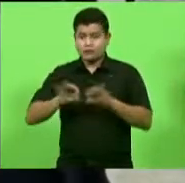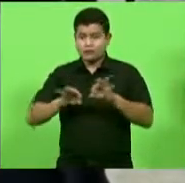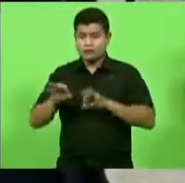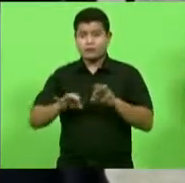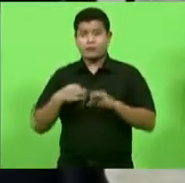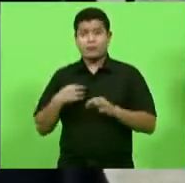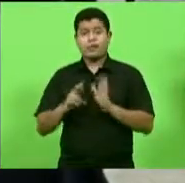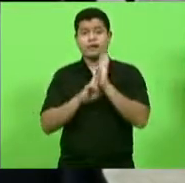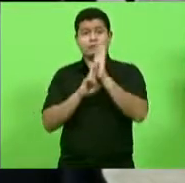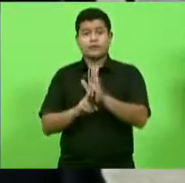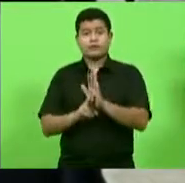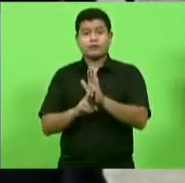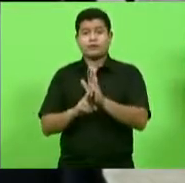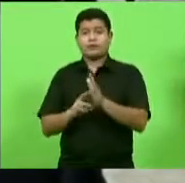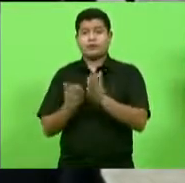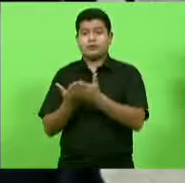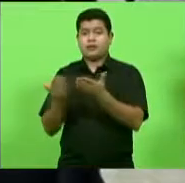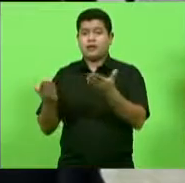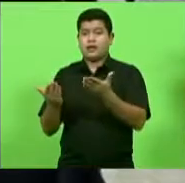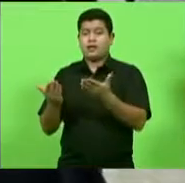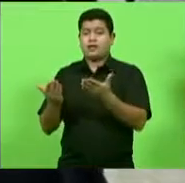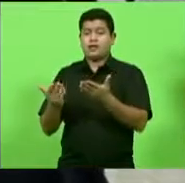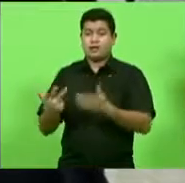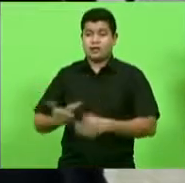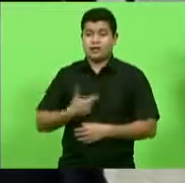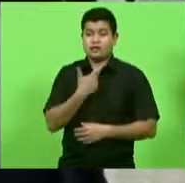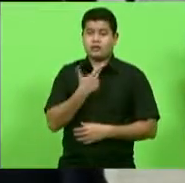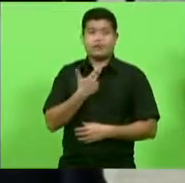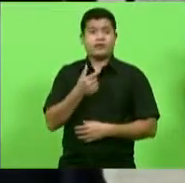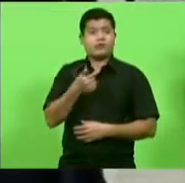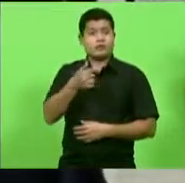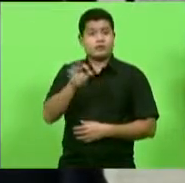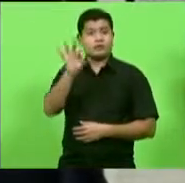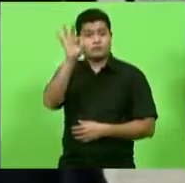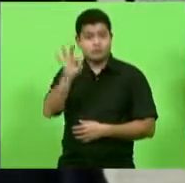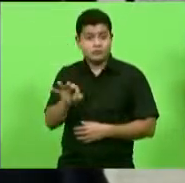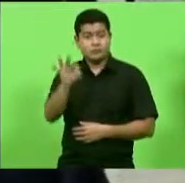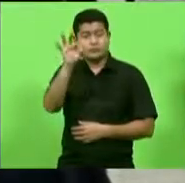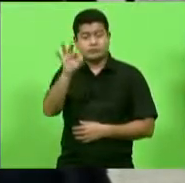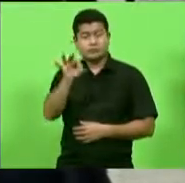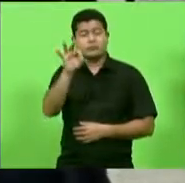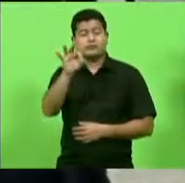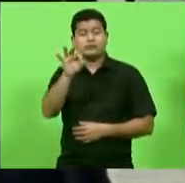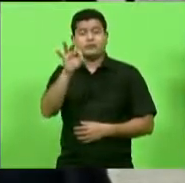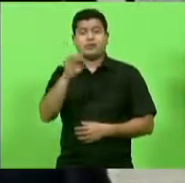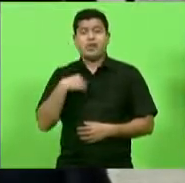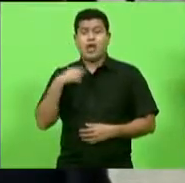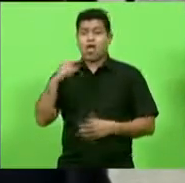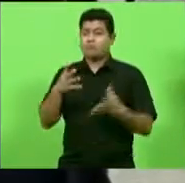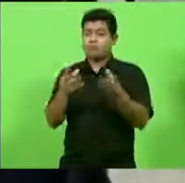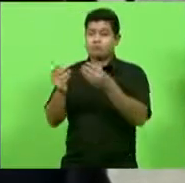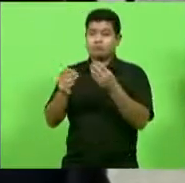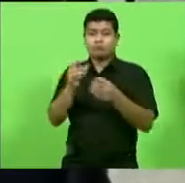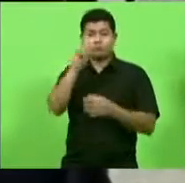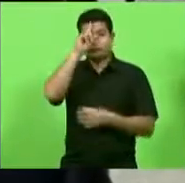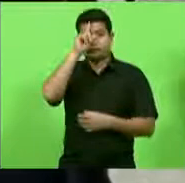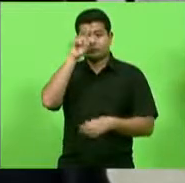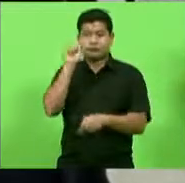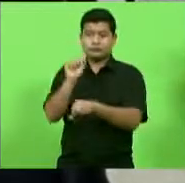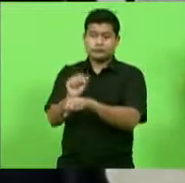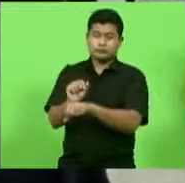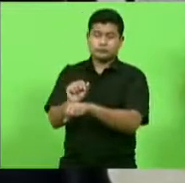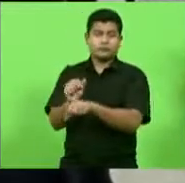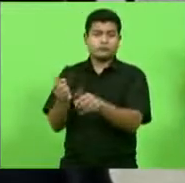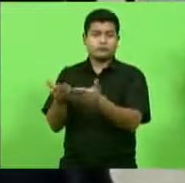pequeno e médio porte quase 70% das cirurgias é muita coisa e é muito hospital hoje parado